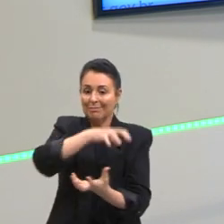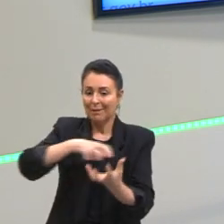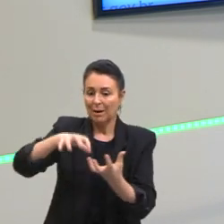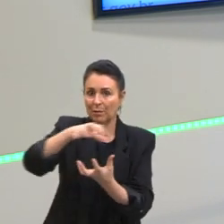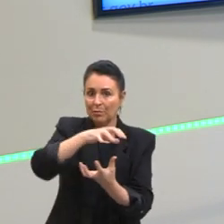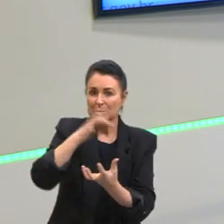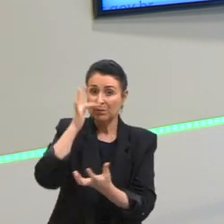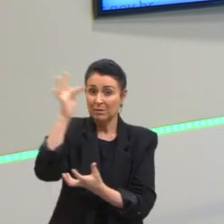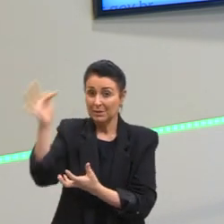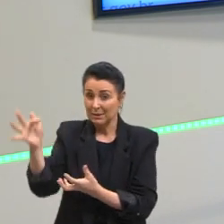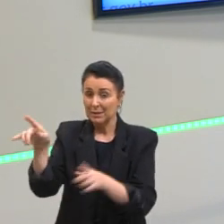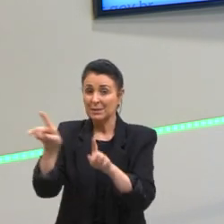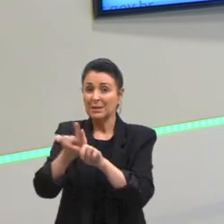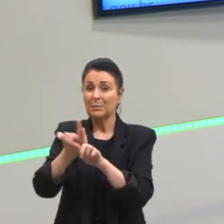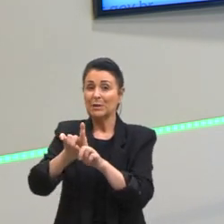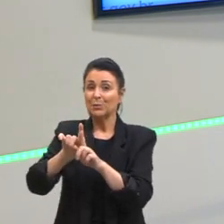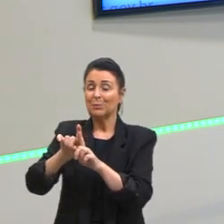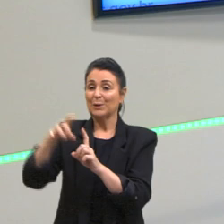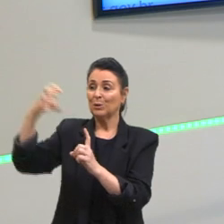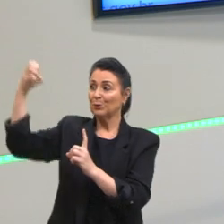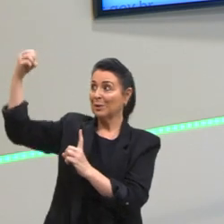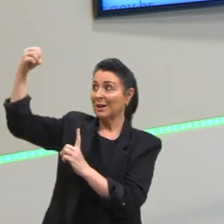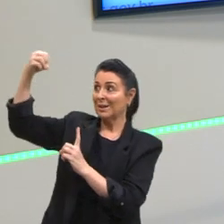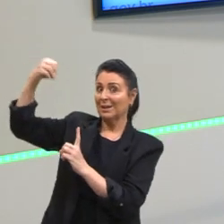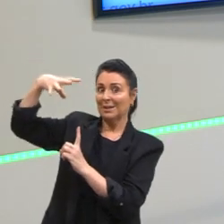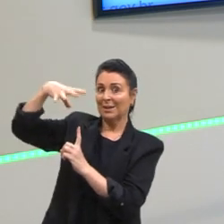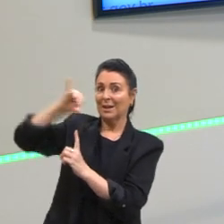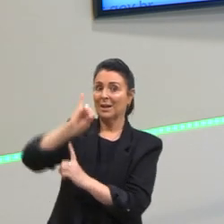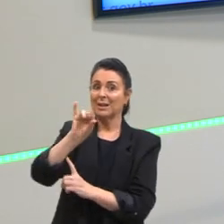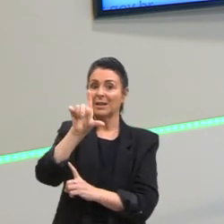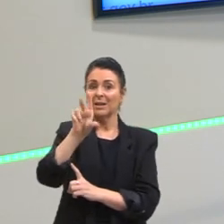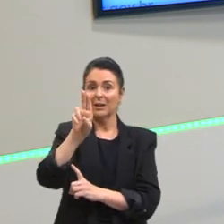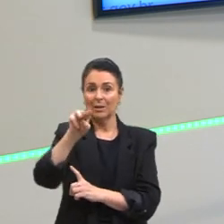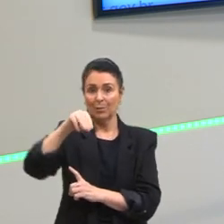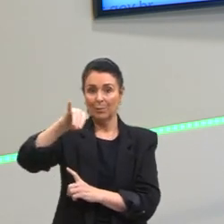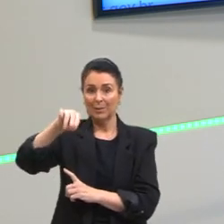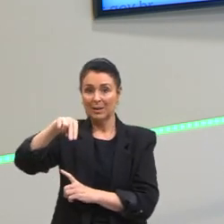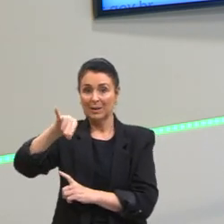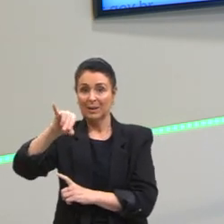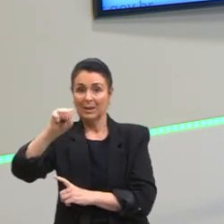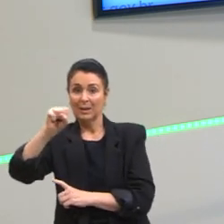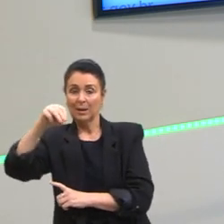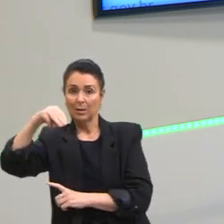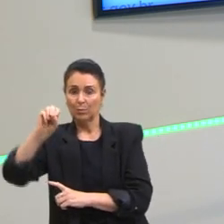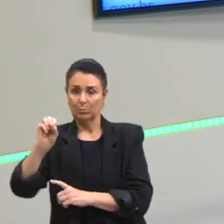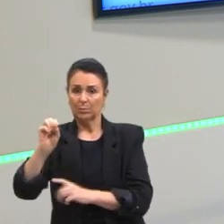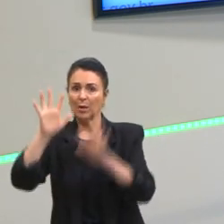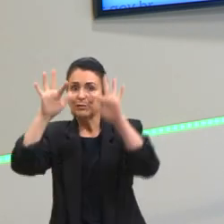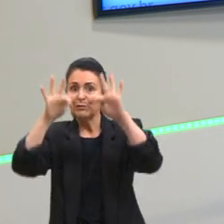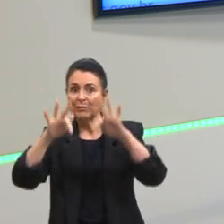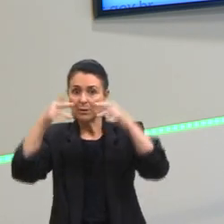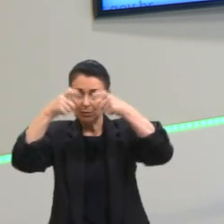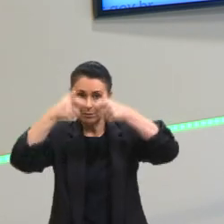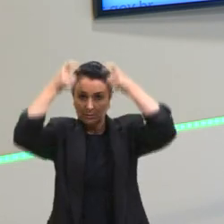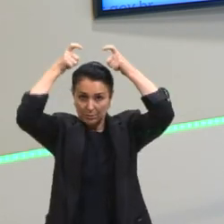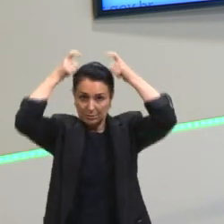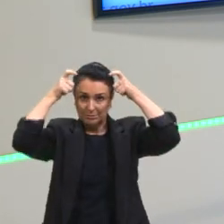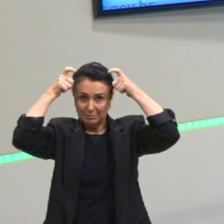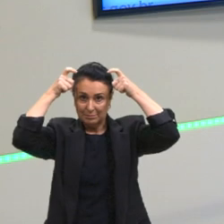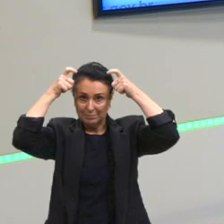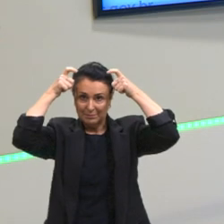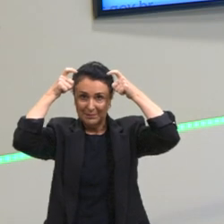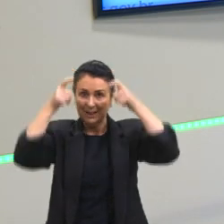início do Iluminismo, do Iluminismo, que acabam as monarquias através da liberdade, igualdade e fraternidade,